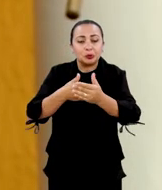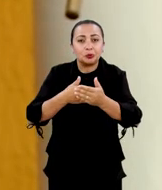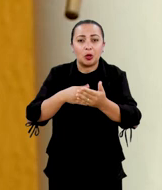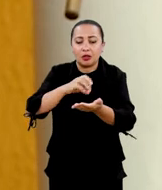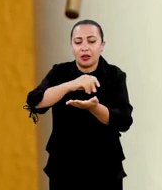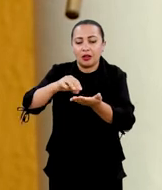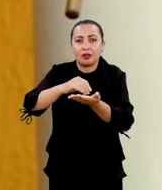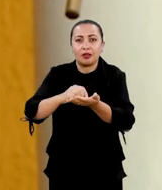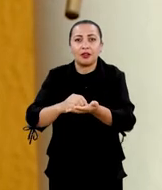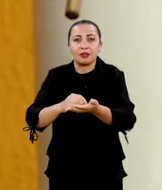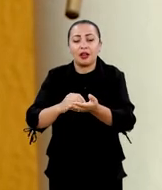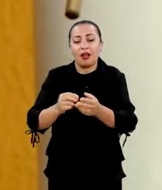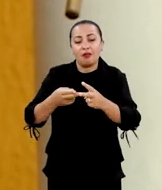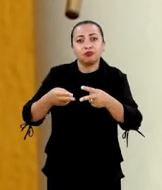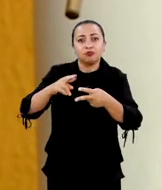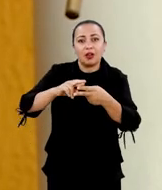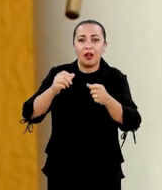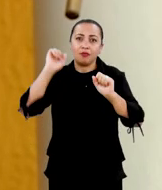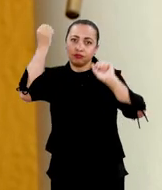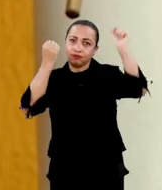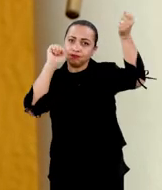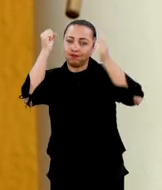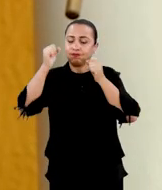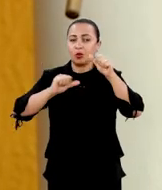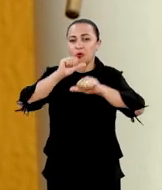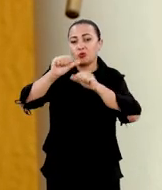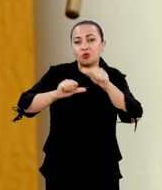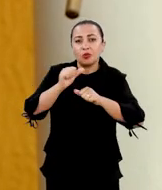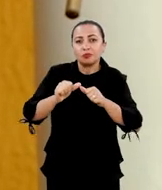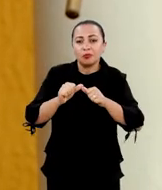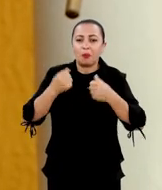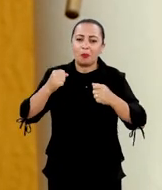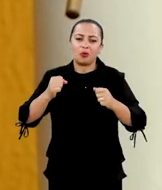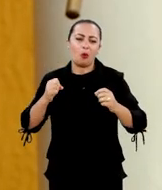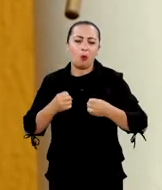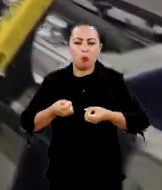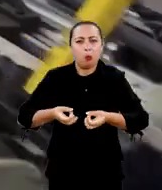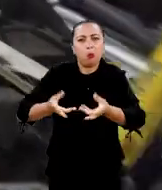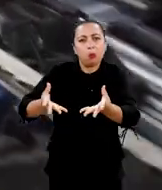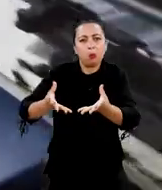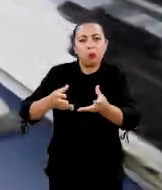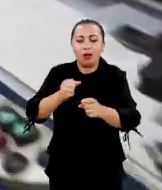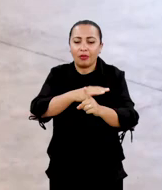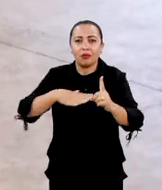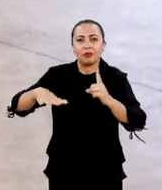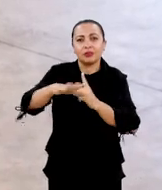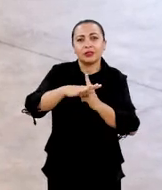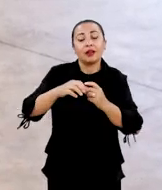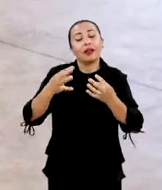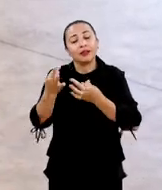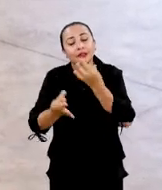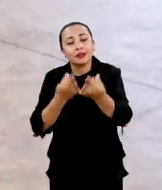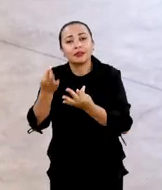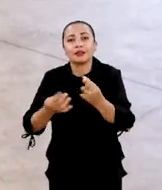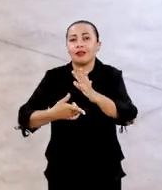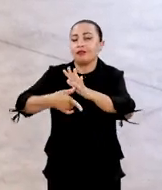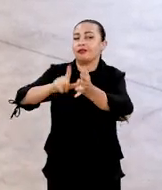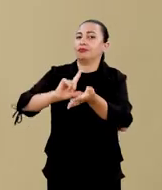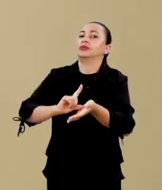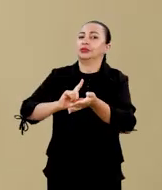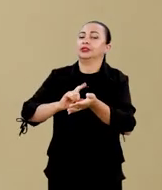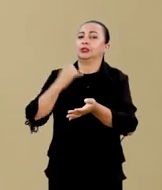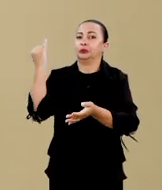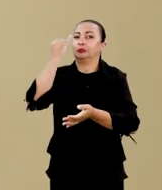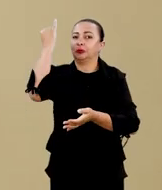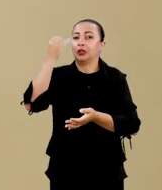esses resíduos produzidos pela indústria possam ser descartados no meio ambiente sem um tratamento prévio. Pensando nisso,